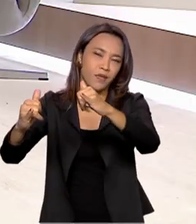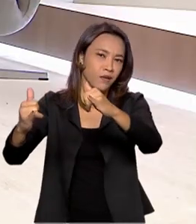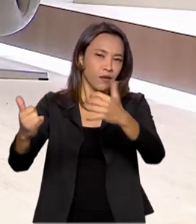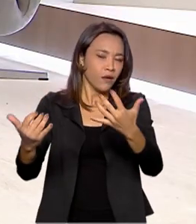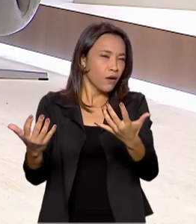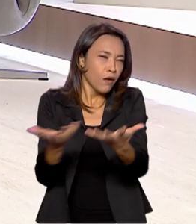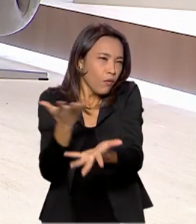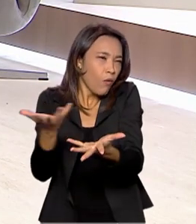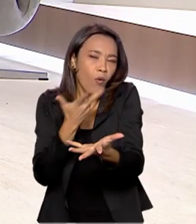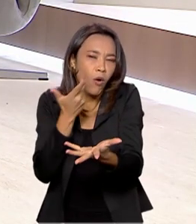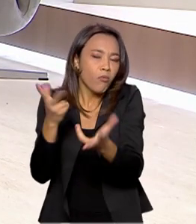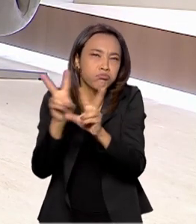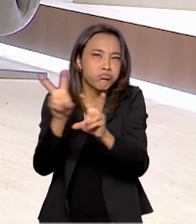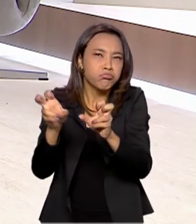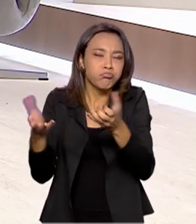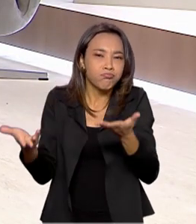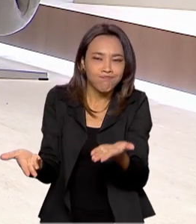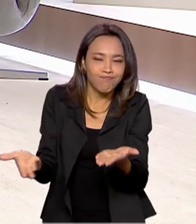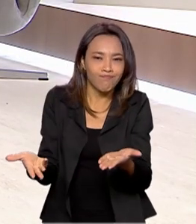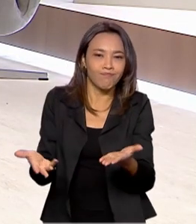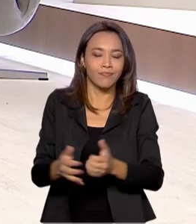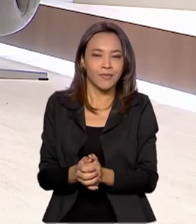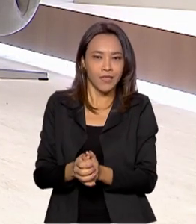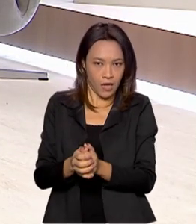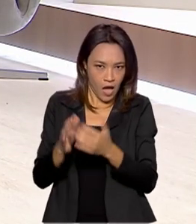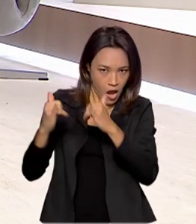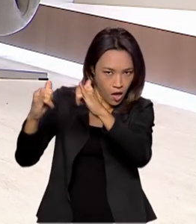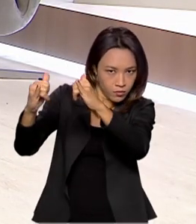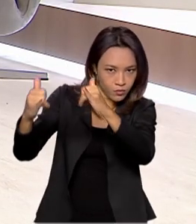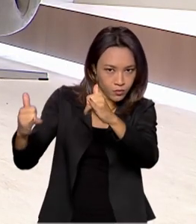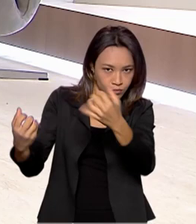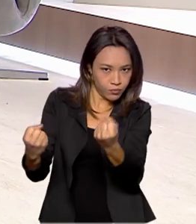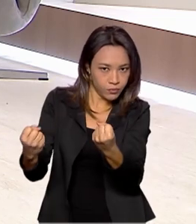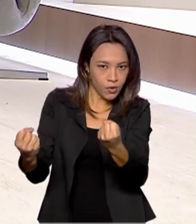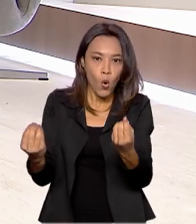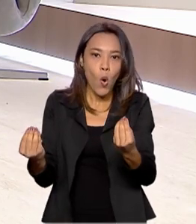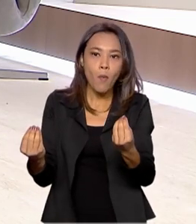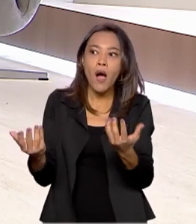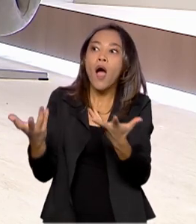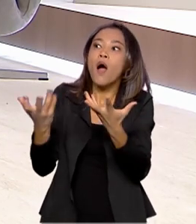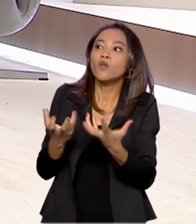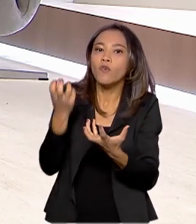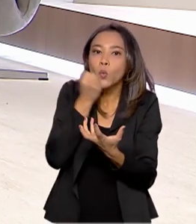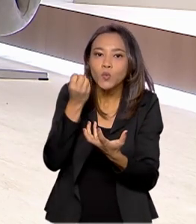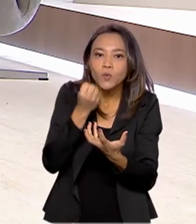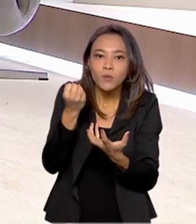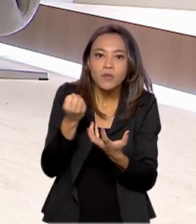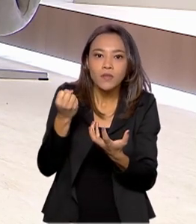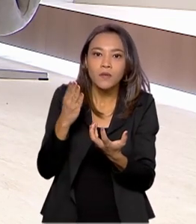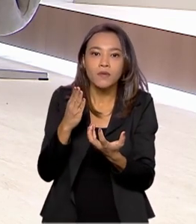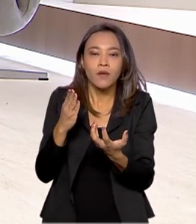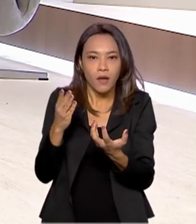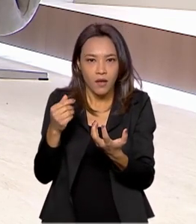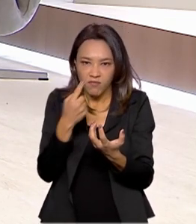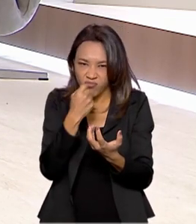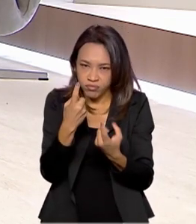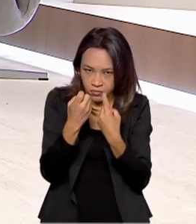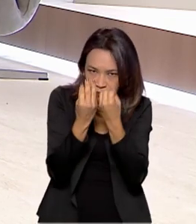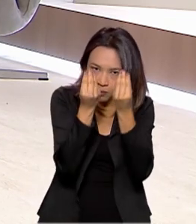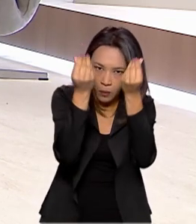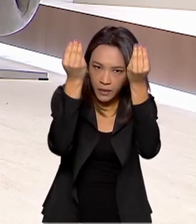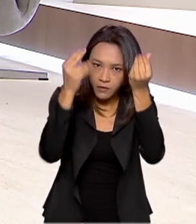eletrificação nós estamos falando? Veículo puramente elétrico? Mas de que fonte de energia nós estamos falando? De fontes poluentes?